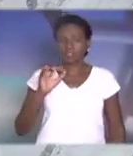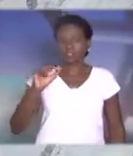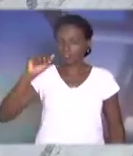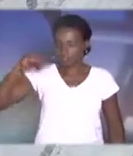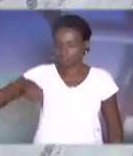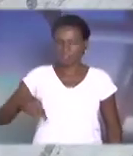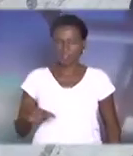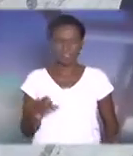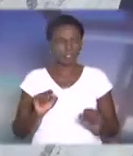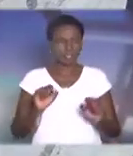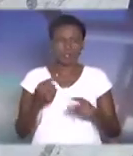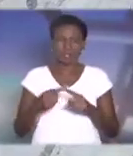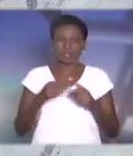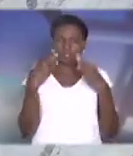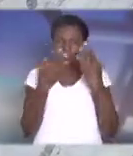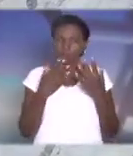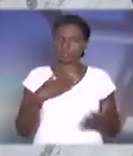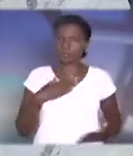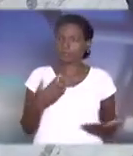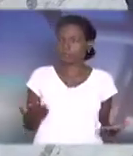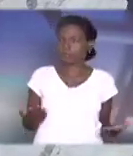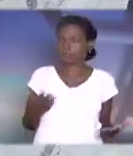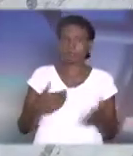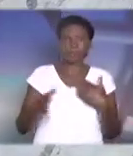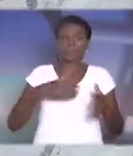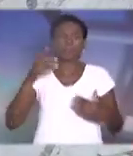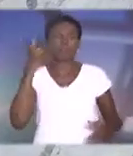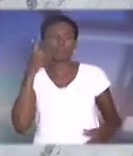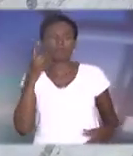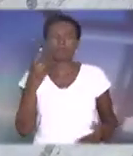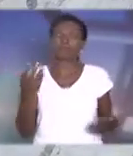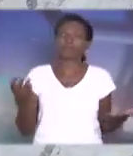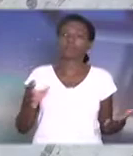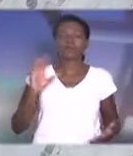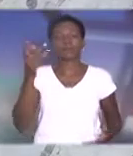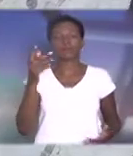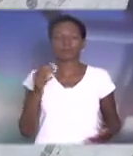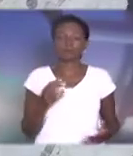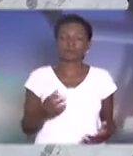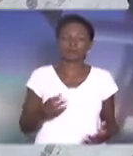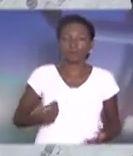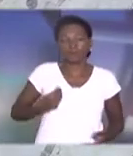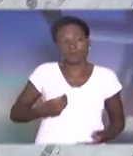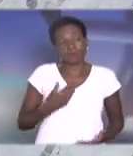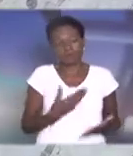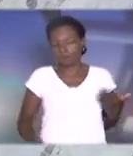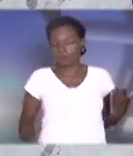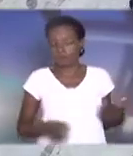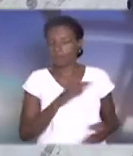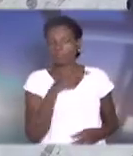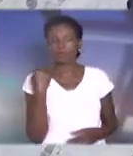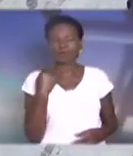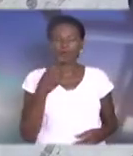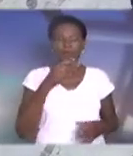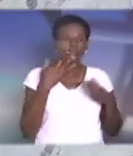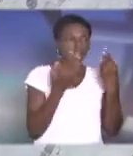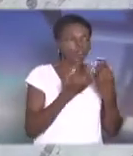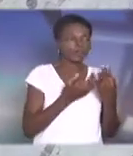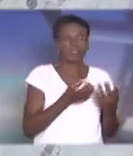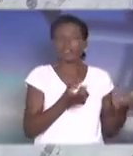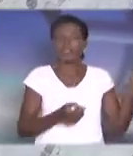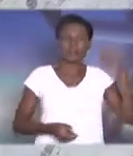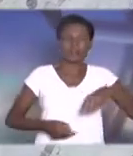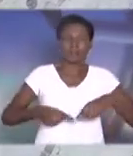É isso que pode acontecer, então? Qualquer deputado, então, se, infelizmente, o que faz parte da vida, perdermos algum familiar, nós vamos velar aqui na